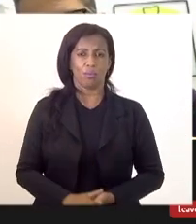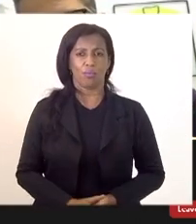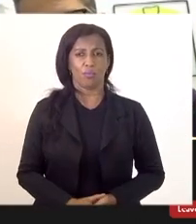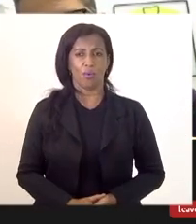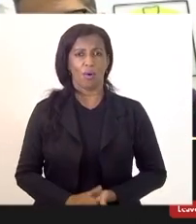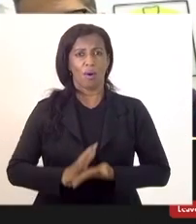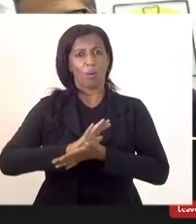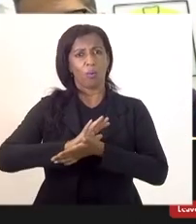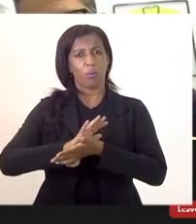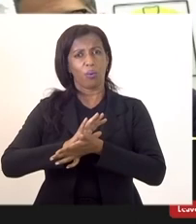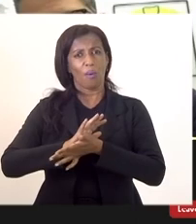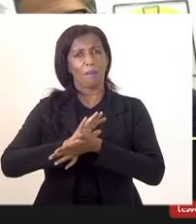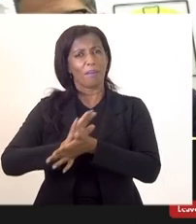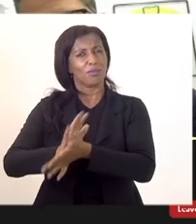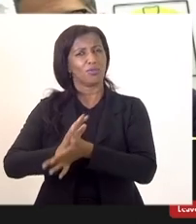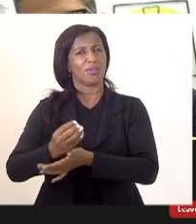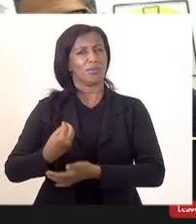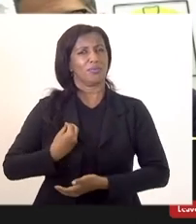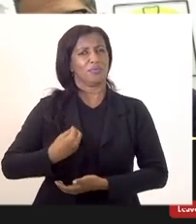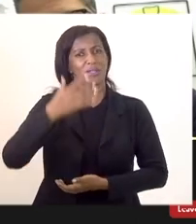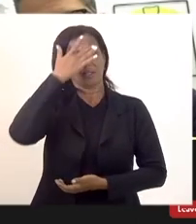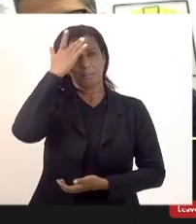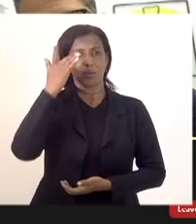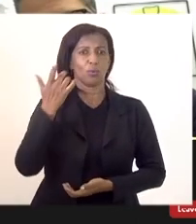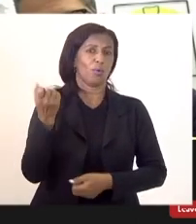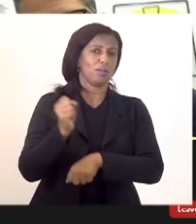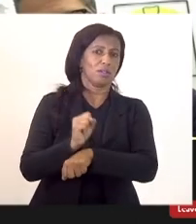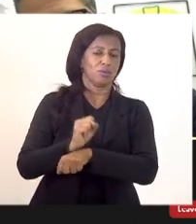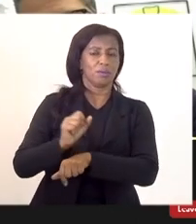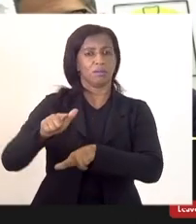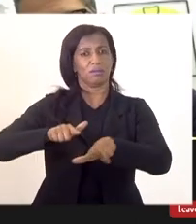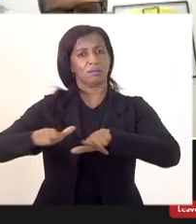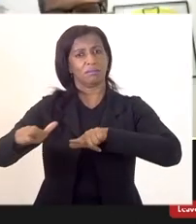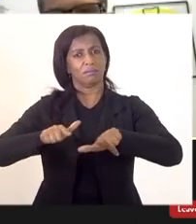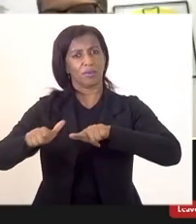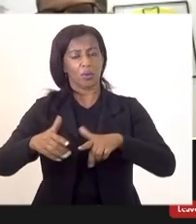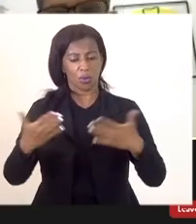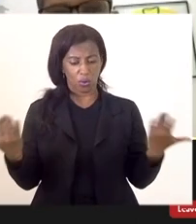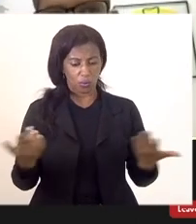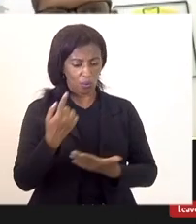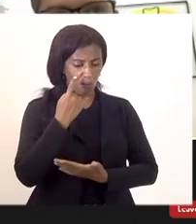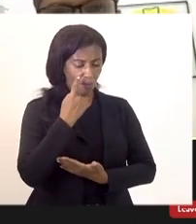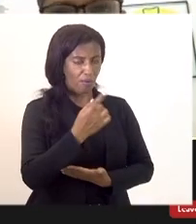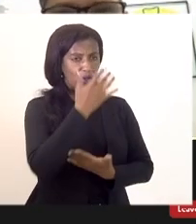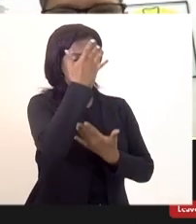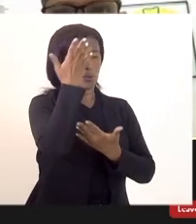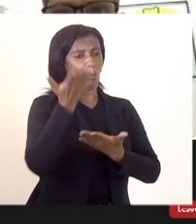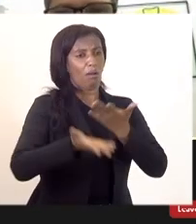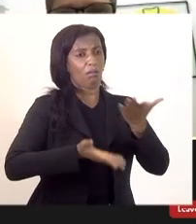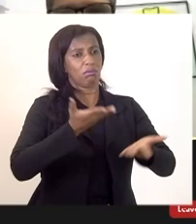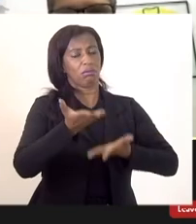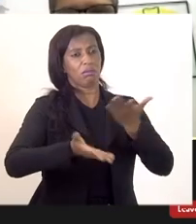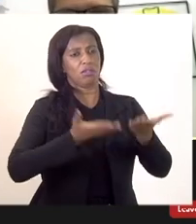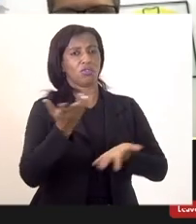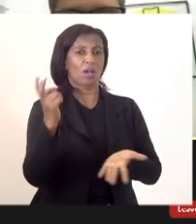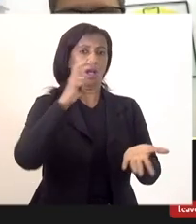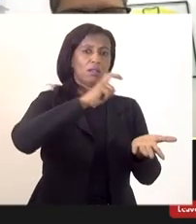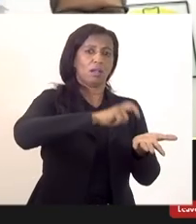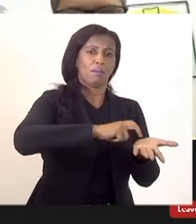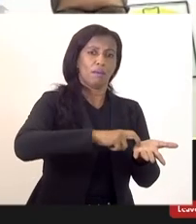prejudicando a vida dessas pessoas que abdicaram das famílias dos empregos e eu vejo hoje um intuito nosso a gente está dedicado aqui uma manhã com